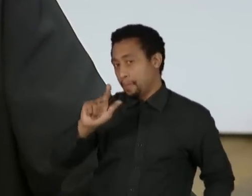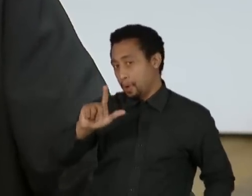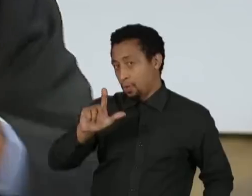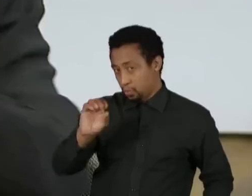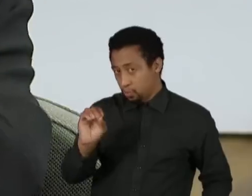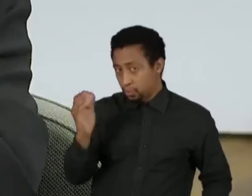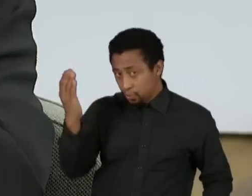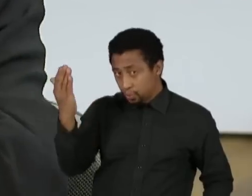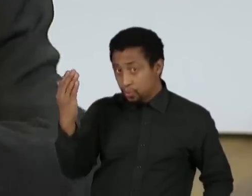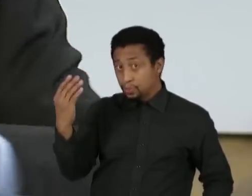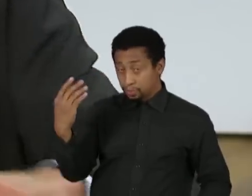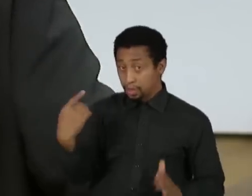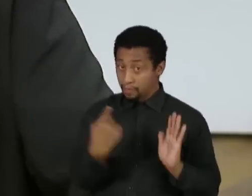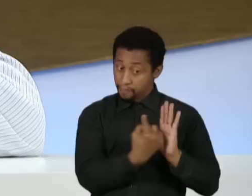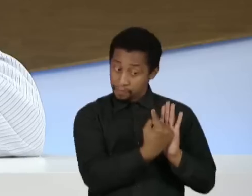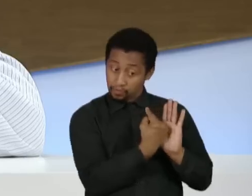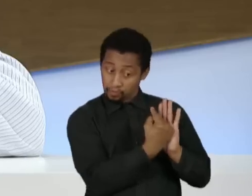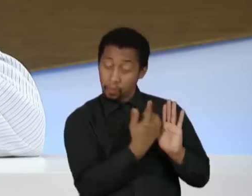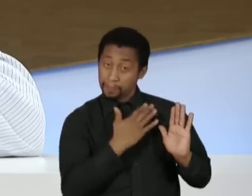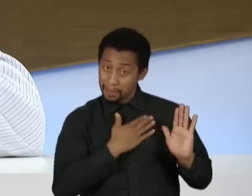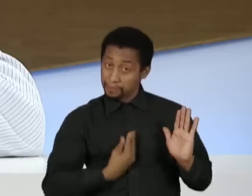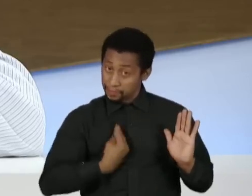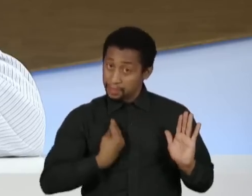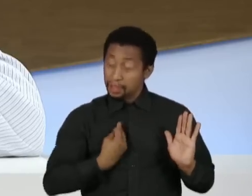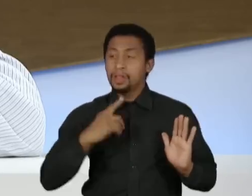que depois foi preso por corrupção.